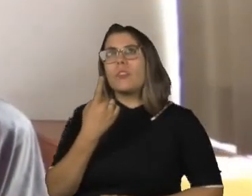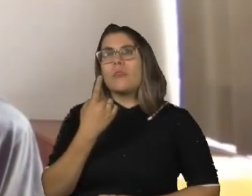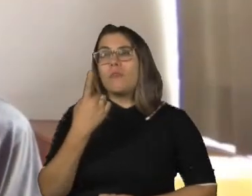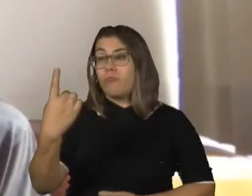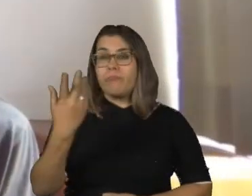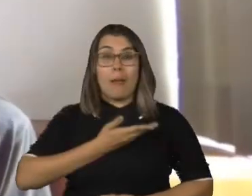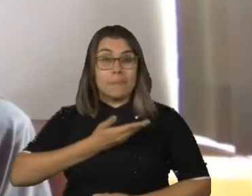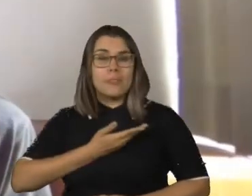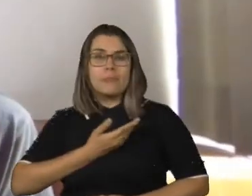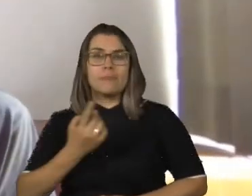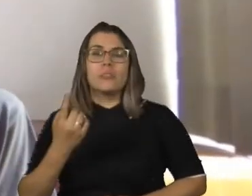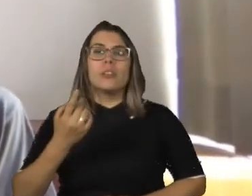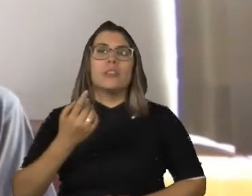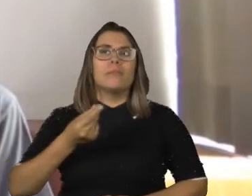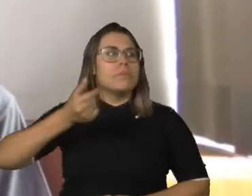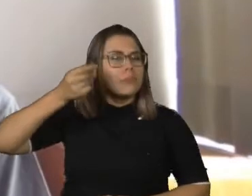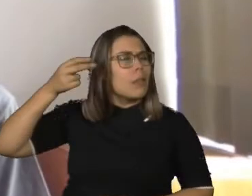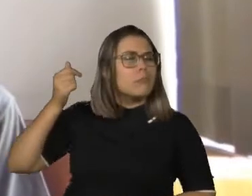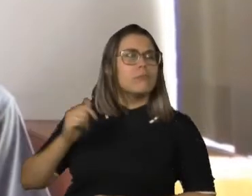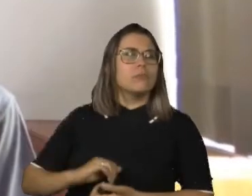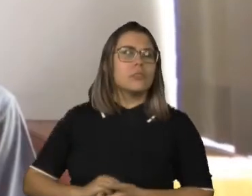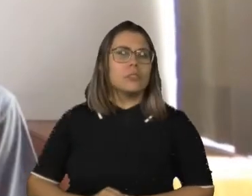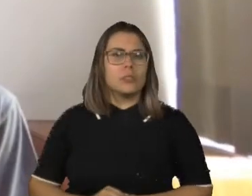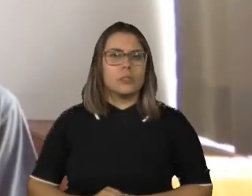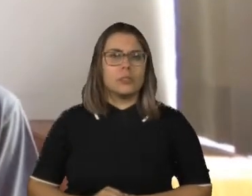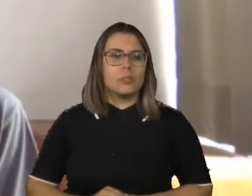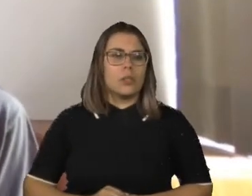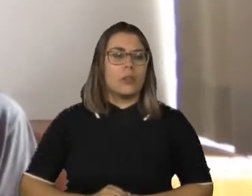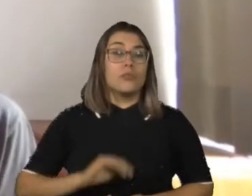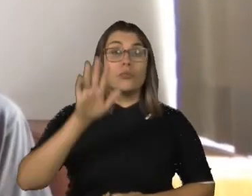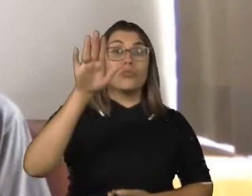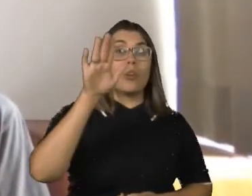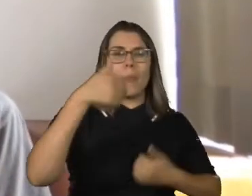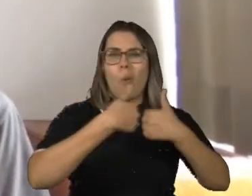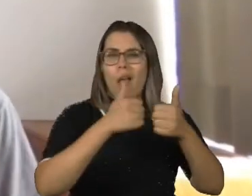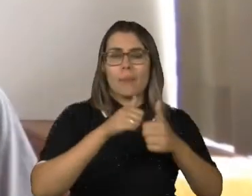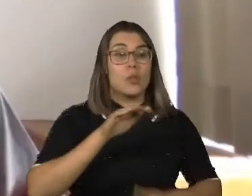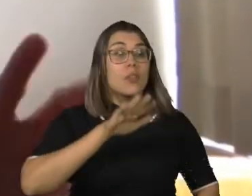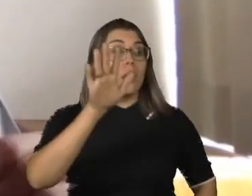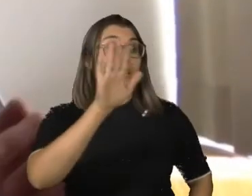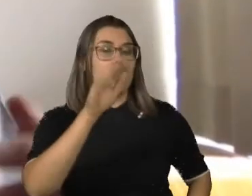cerebral e usa uma cadeira de rodas motorizada, deu o sinal para o ônibus quando estava indo trabalhar.